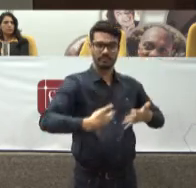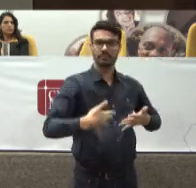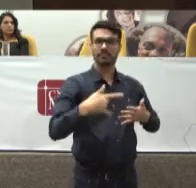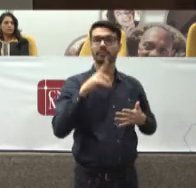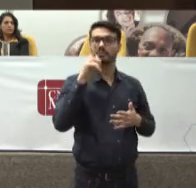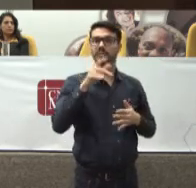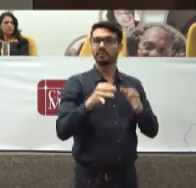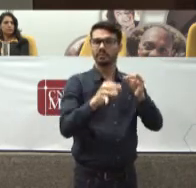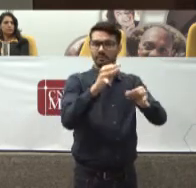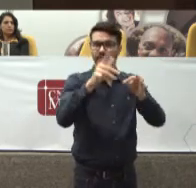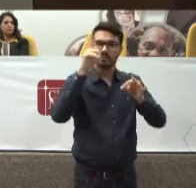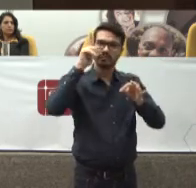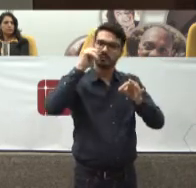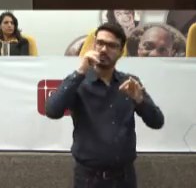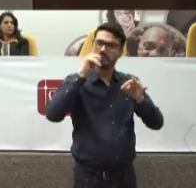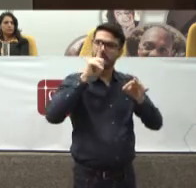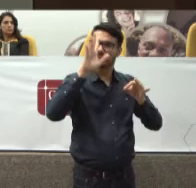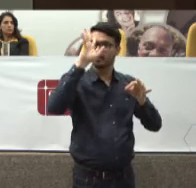magistrados